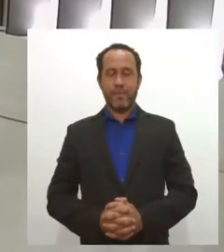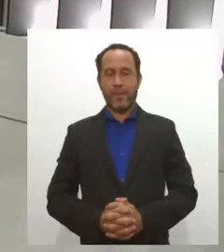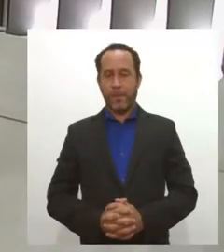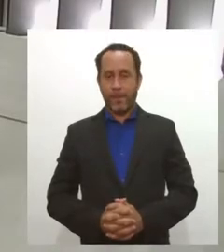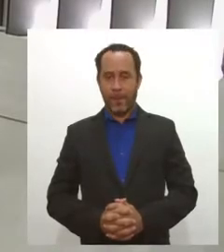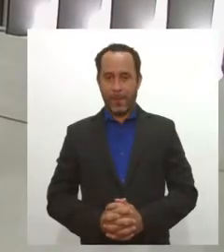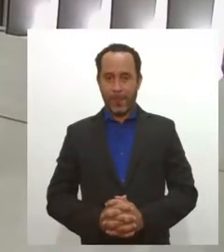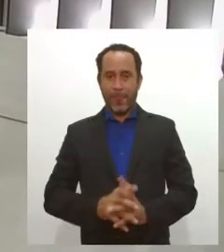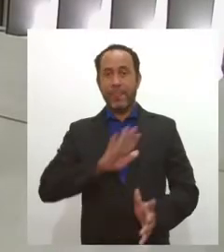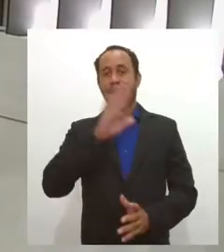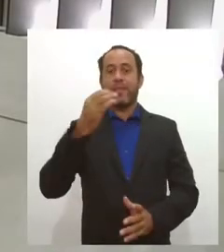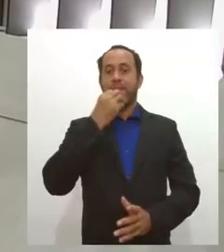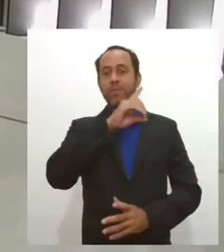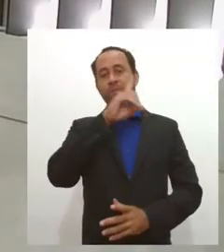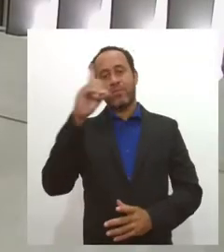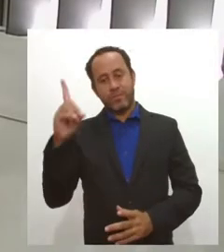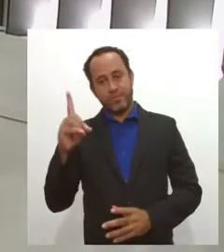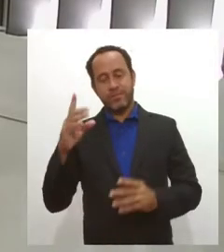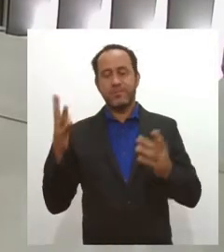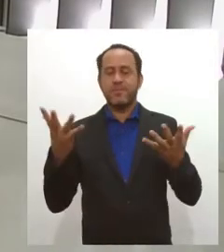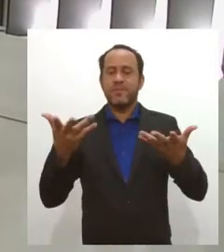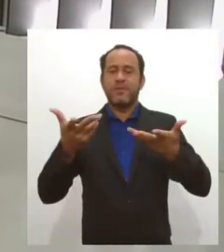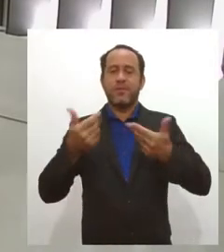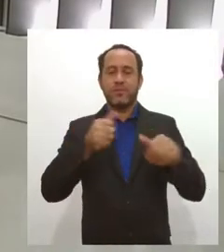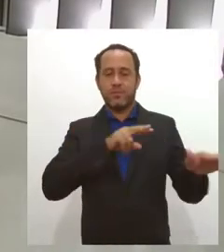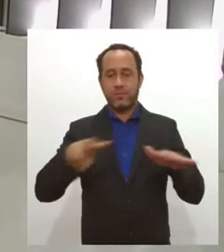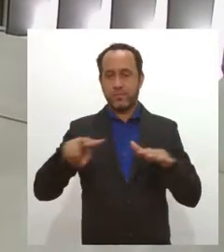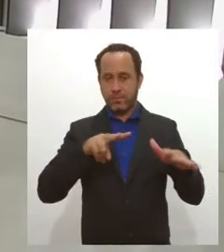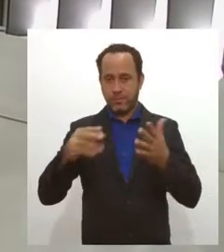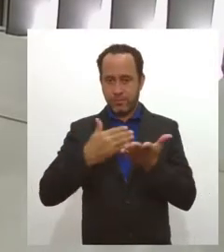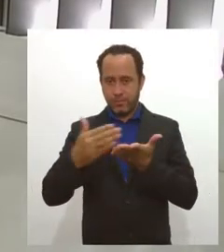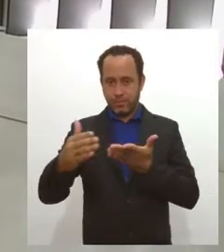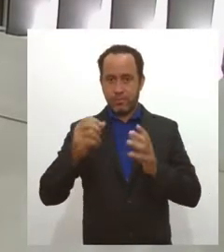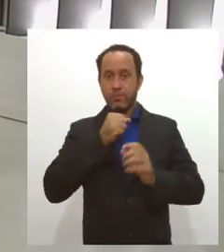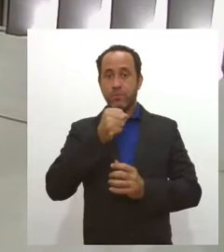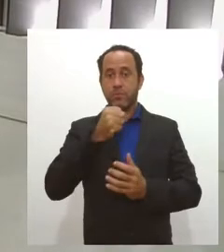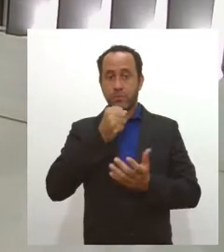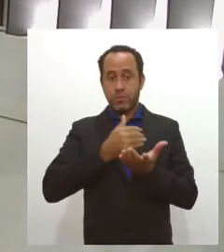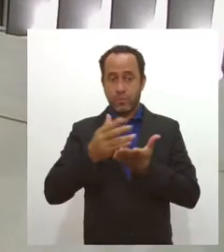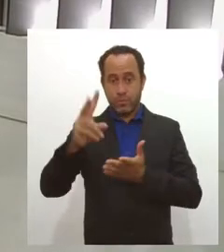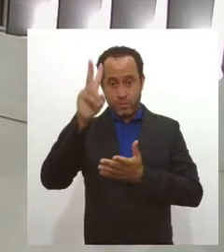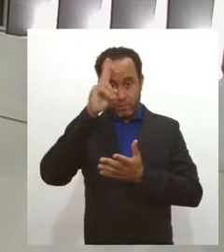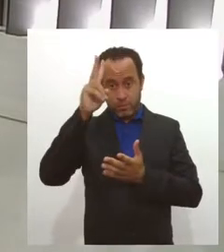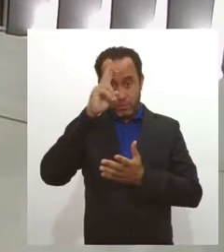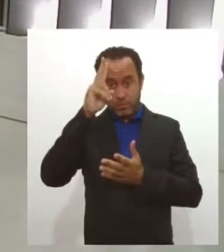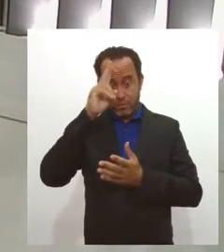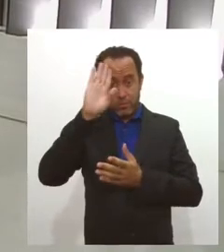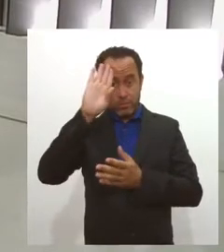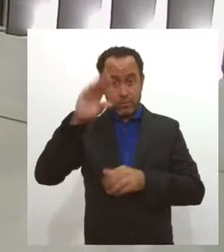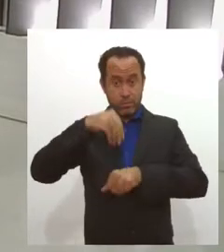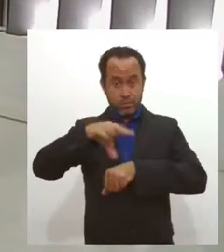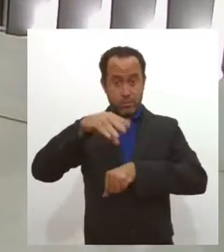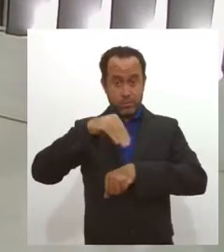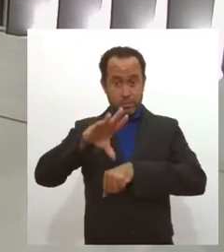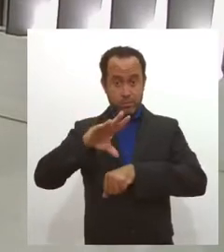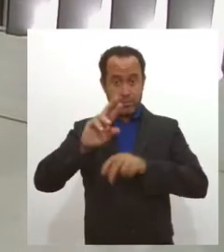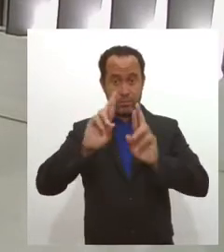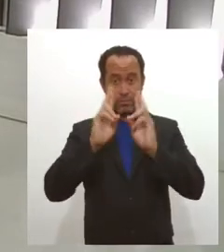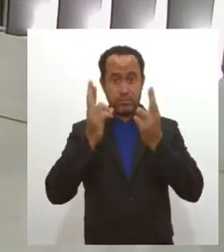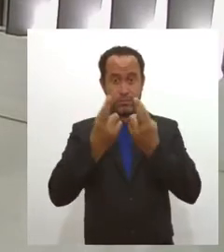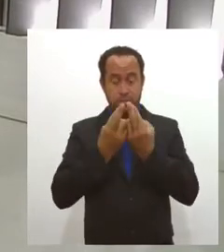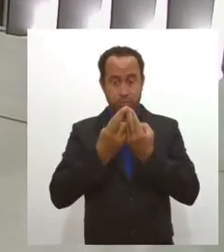Olá, muito bom dia! Um excelente início de semana. A gente começa o Jornal desta segunda-feira com os destaques das últimas sessões mistas